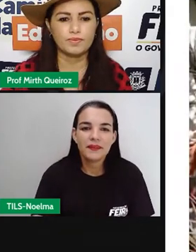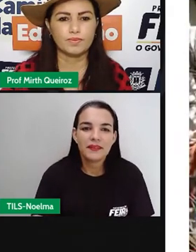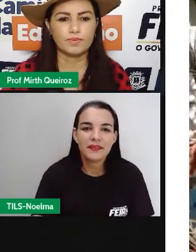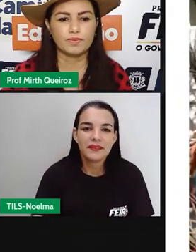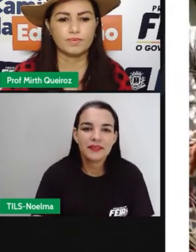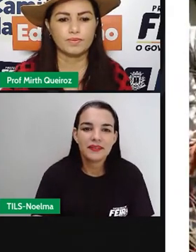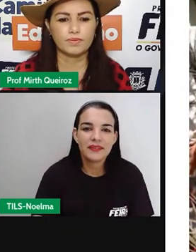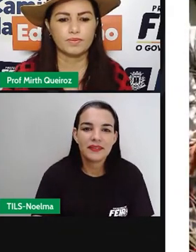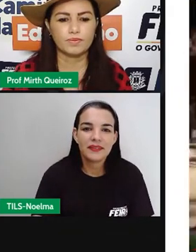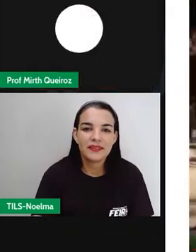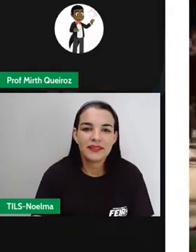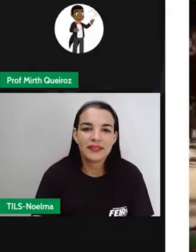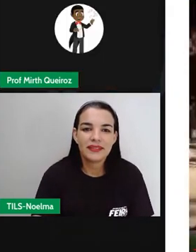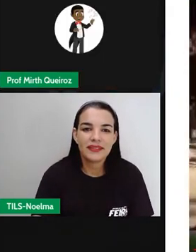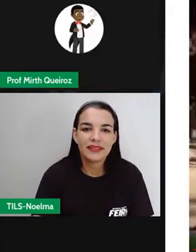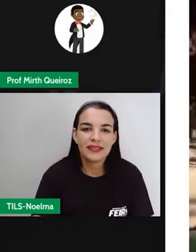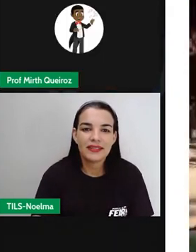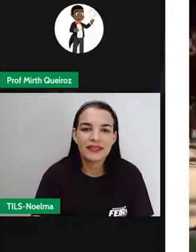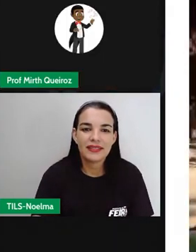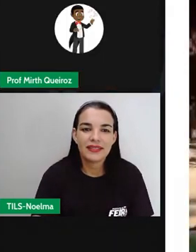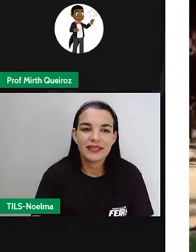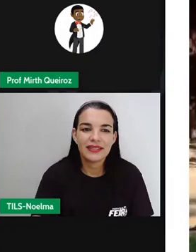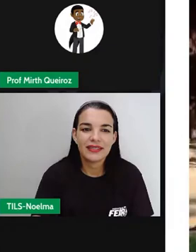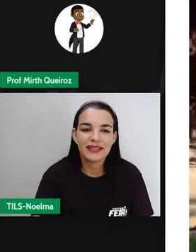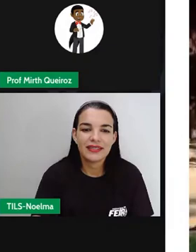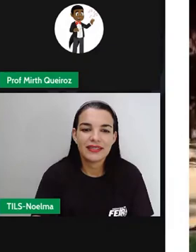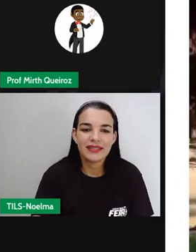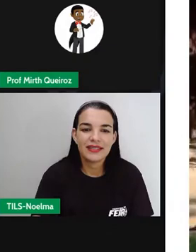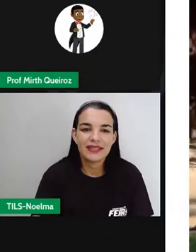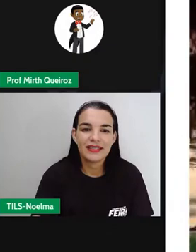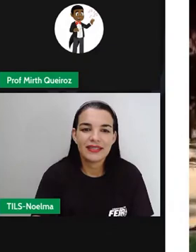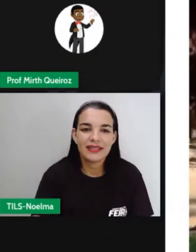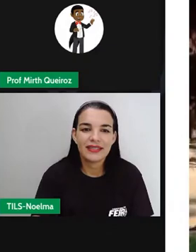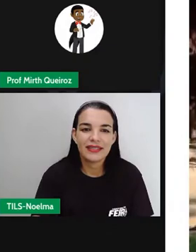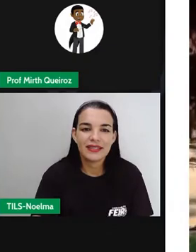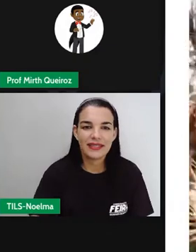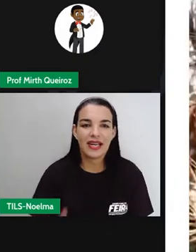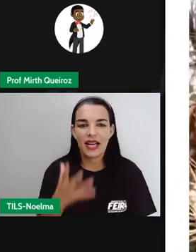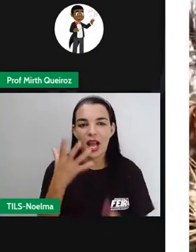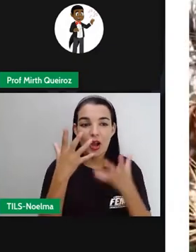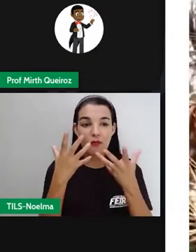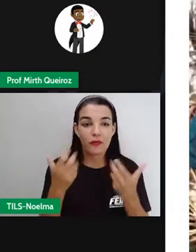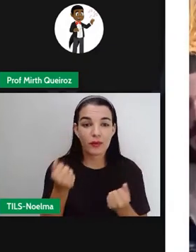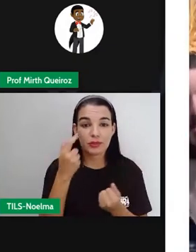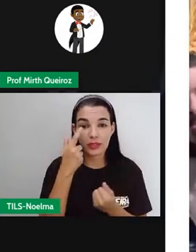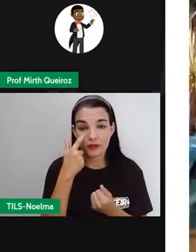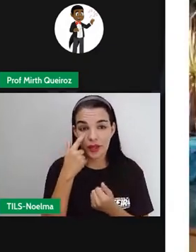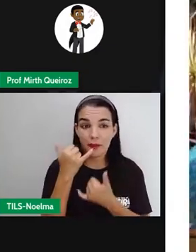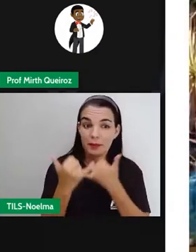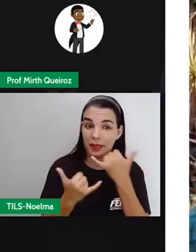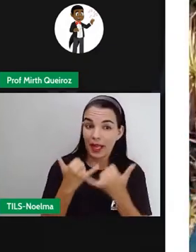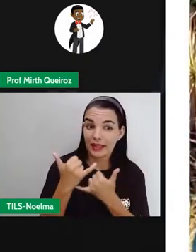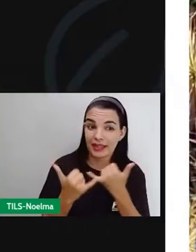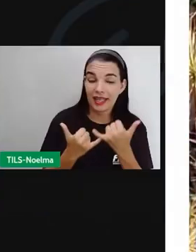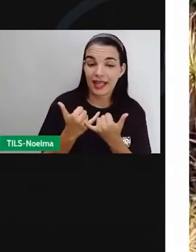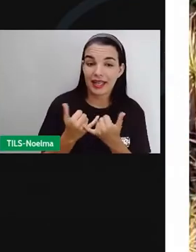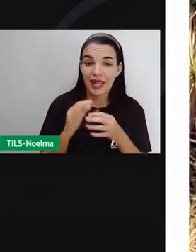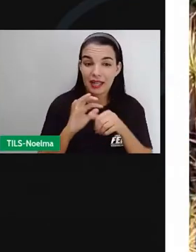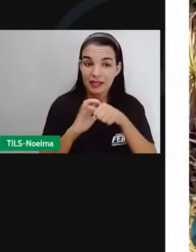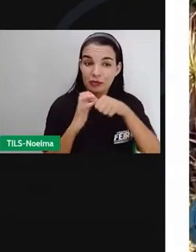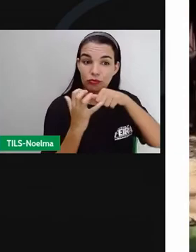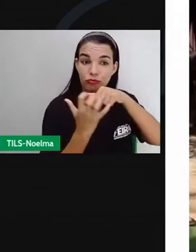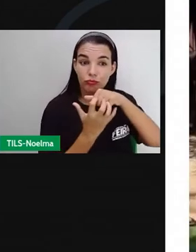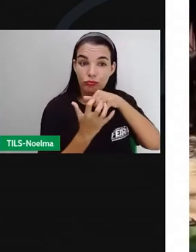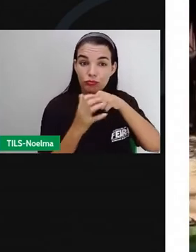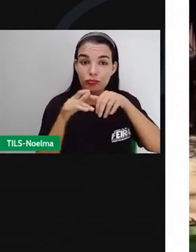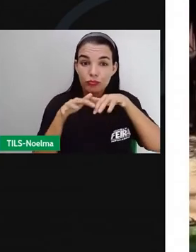Esse garoto aqui, que é o... Nicolai! Vai demonstrar uma das brincadeiras para a festa junina em quarentena. A gente vai cantar uma música para